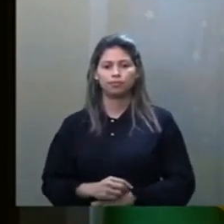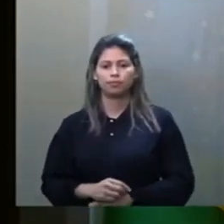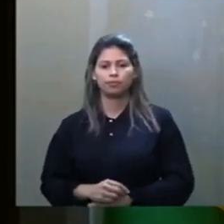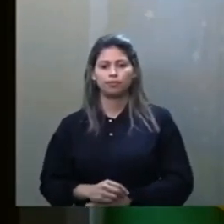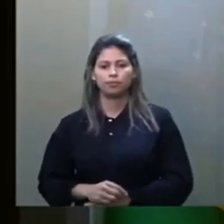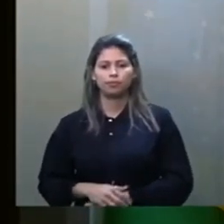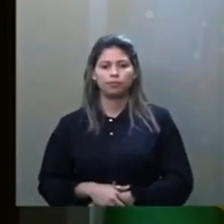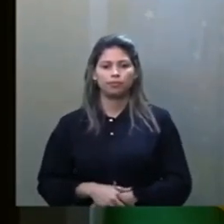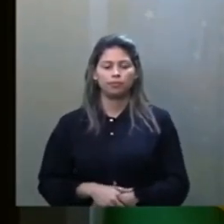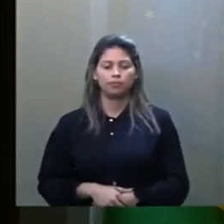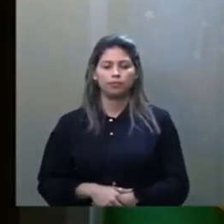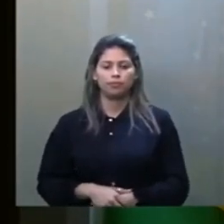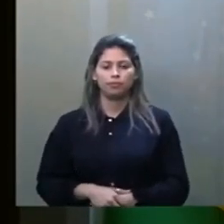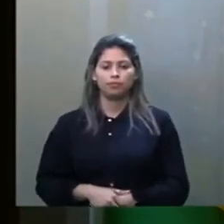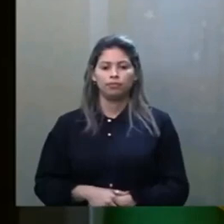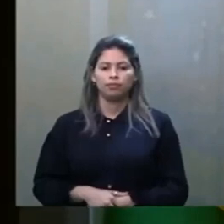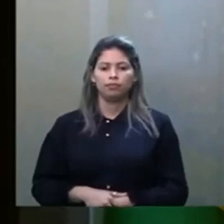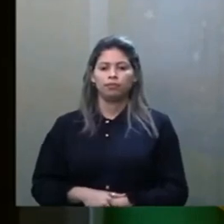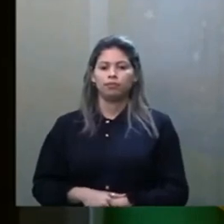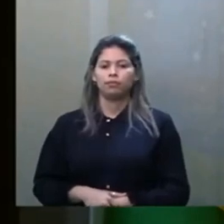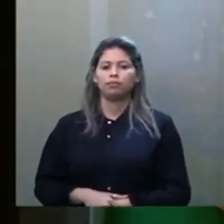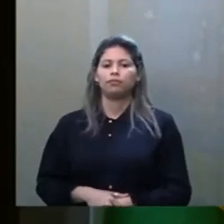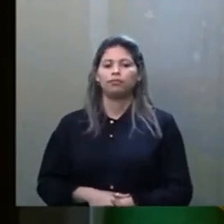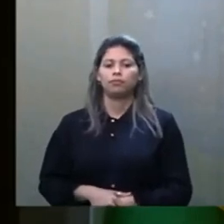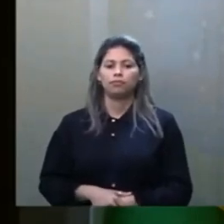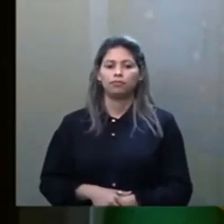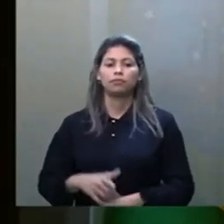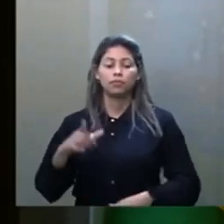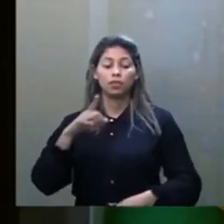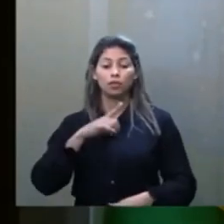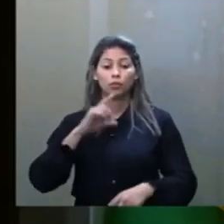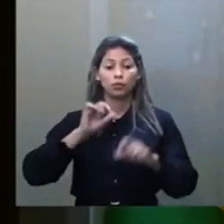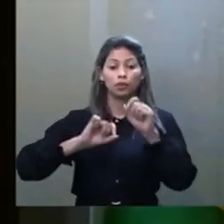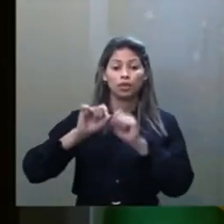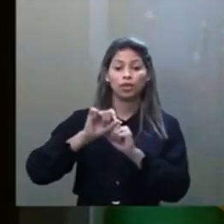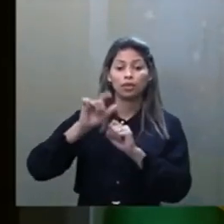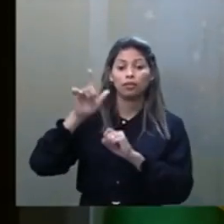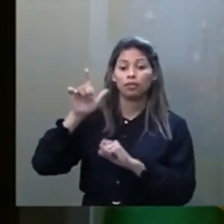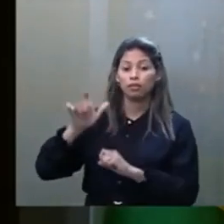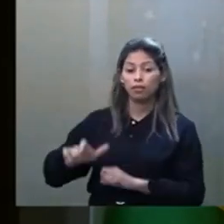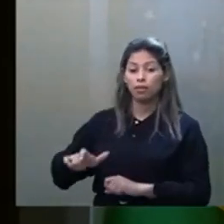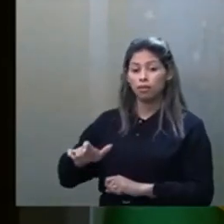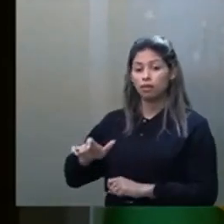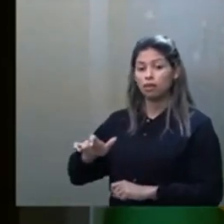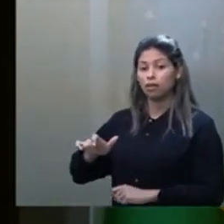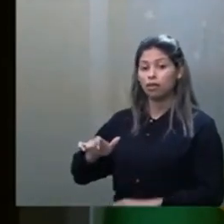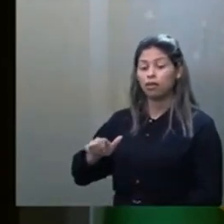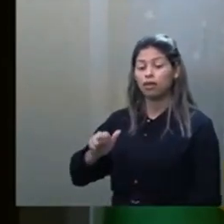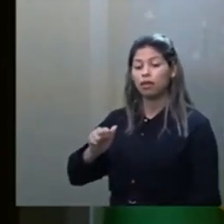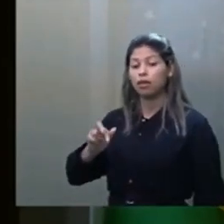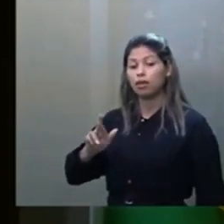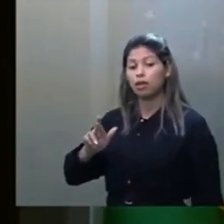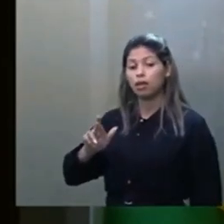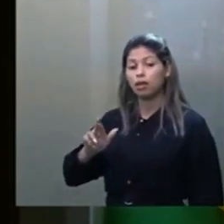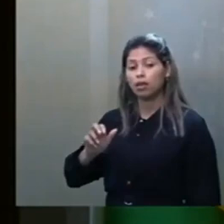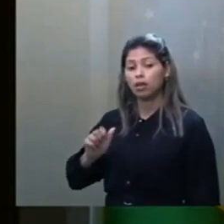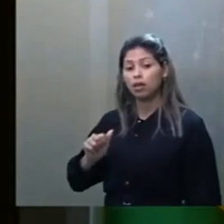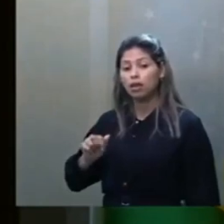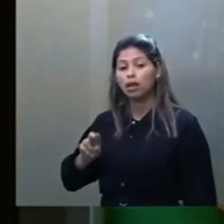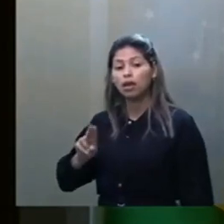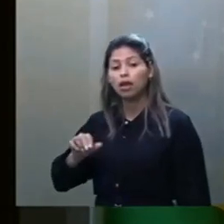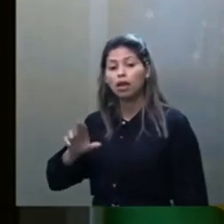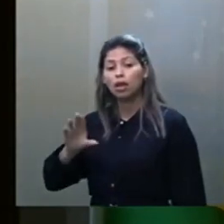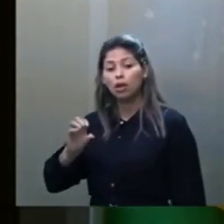no capítulo 17, Forças Viciadas, o mentor Aulus transcreve ensinamentos de dolorosas reencarnações de quem?